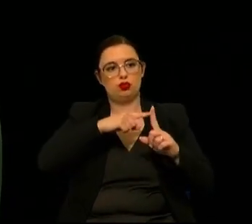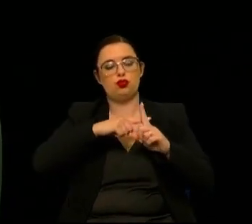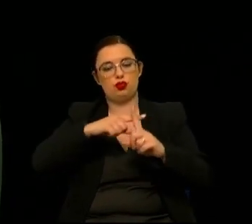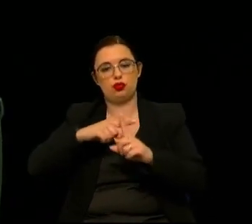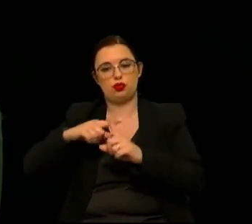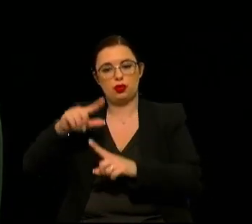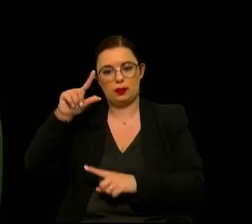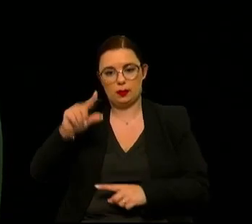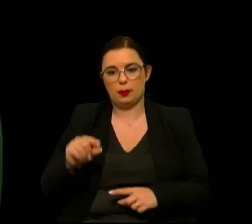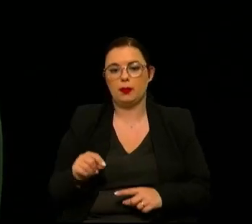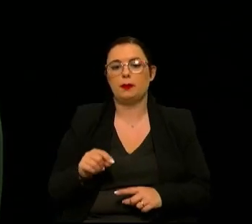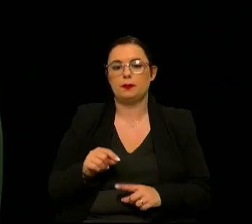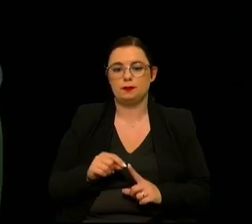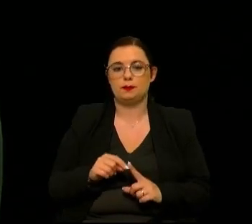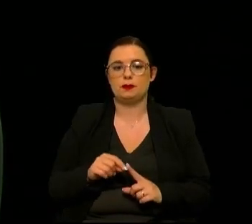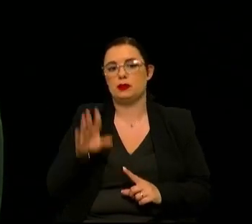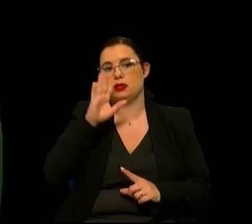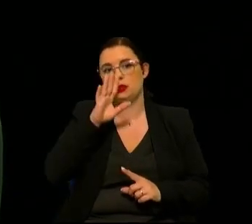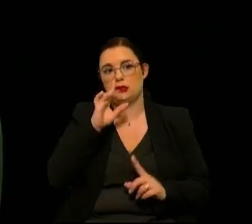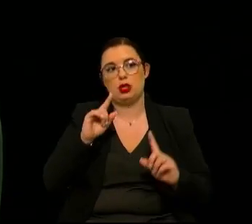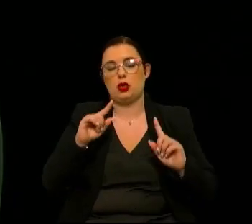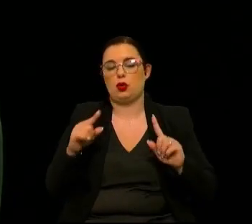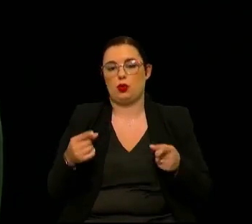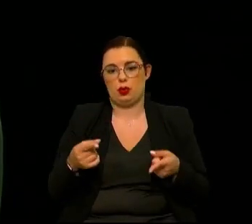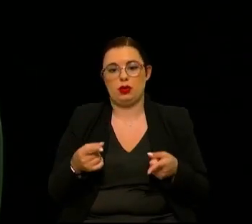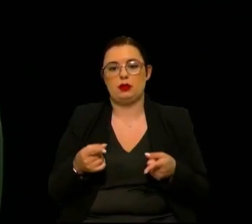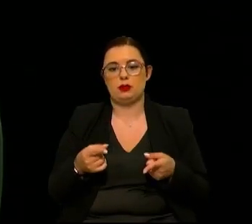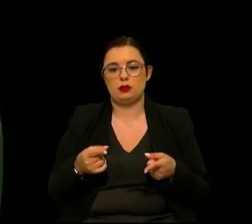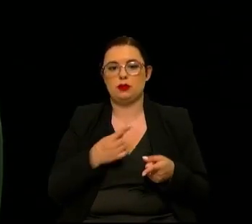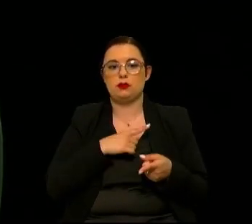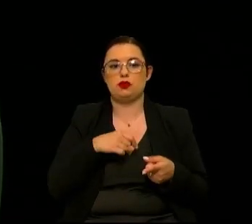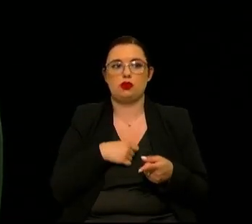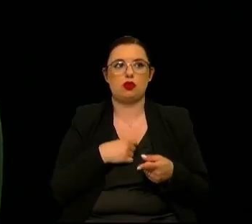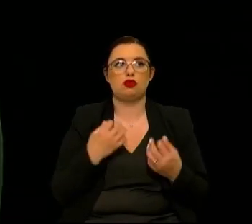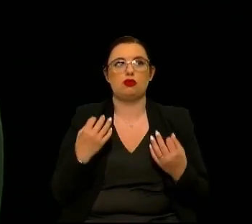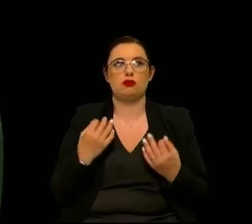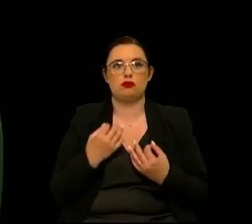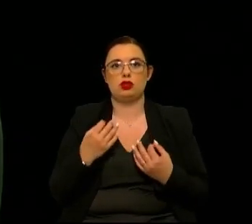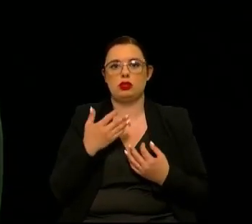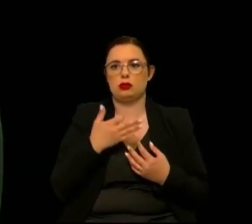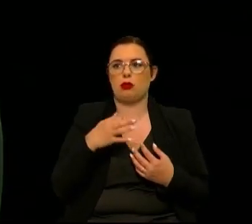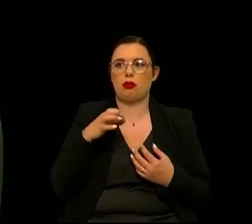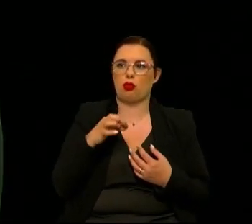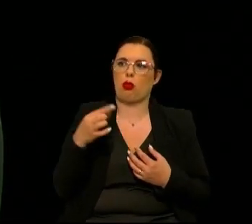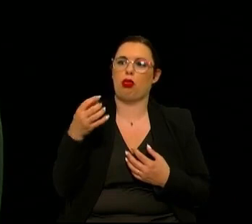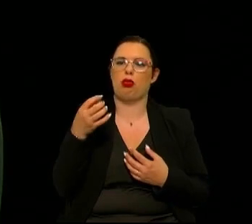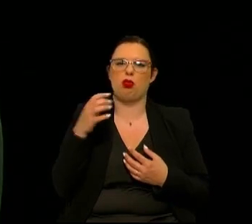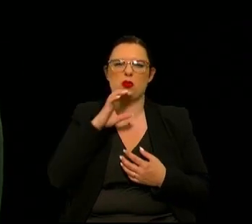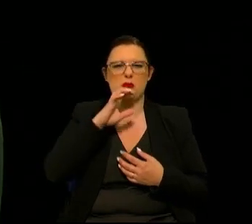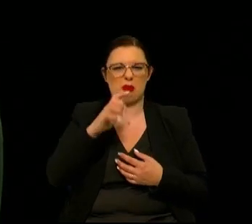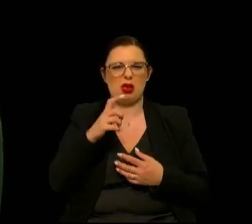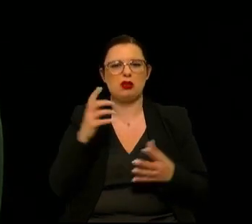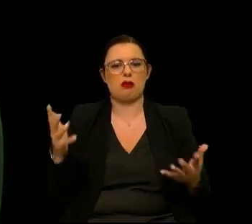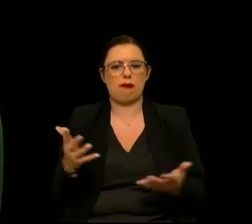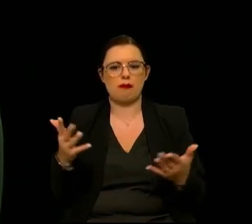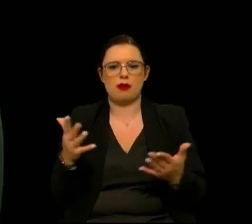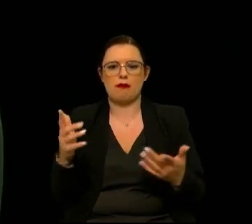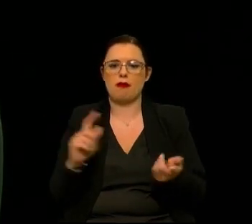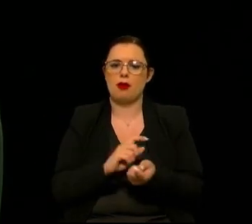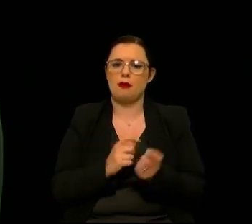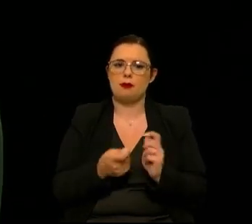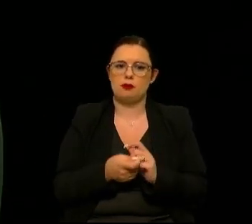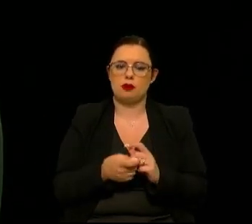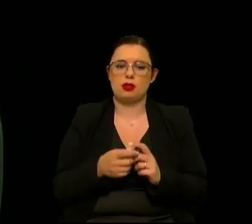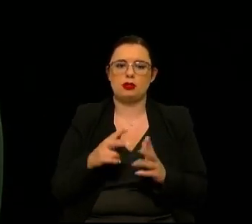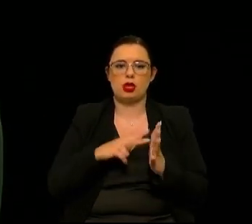nossos contributos estivemos no início fomos um dos sete a oito países que promoveram esta alteração à